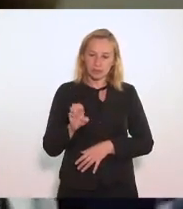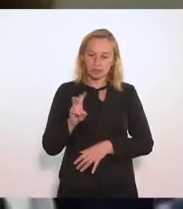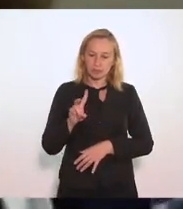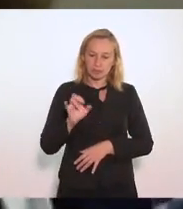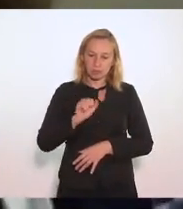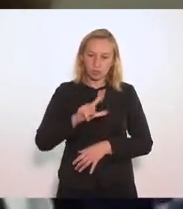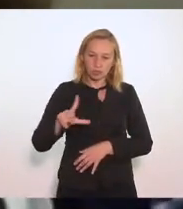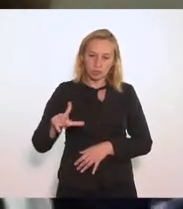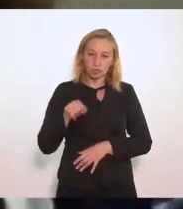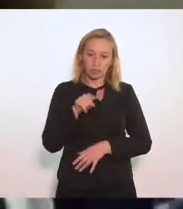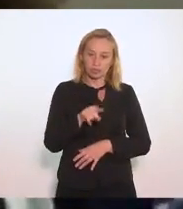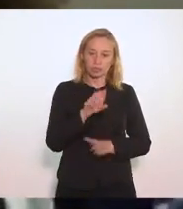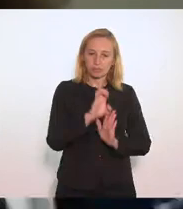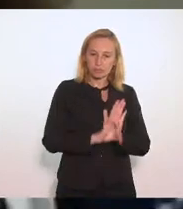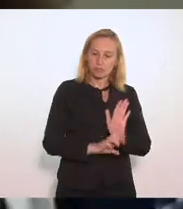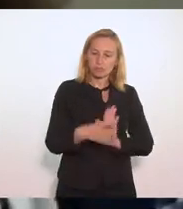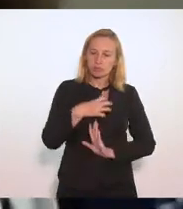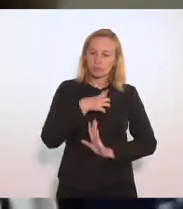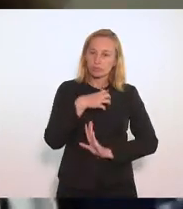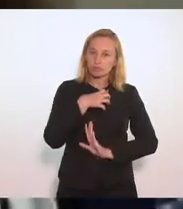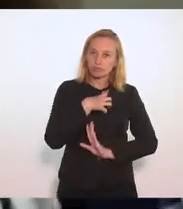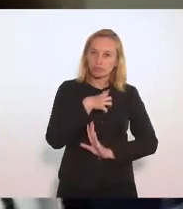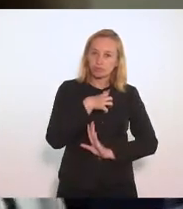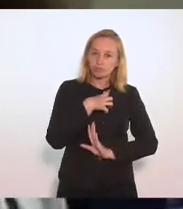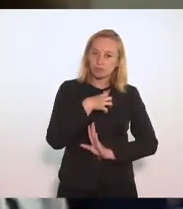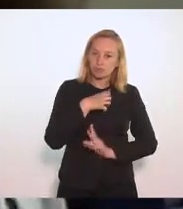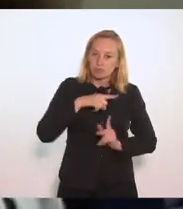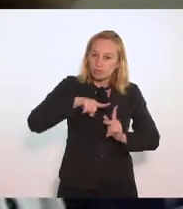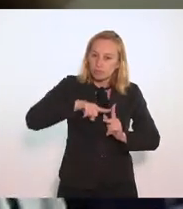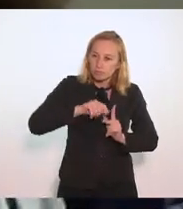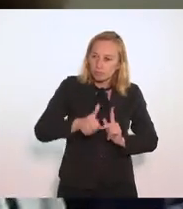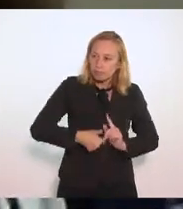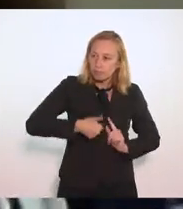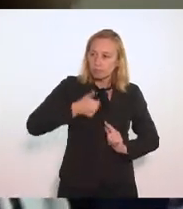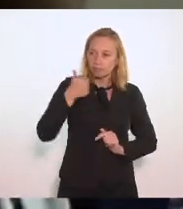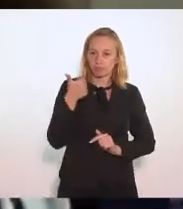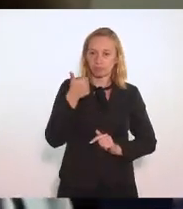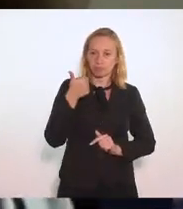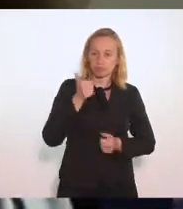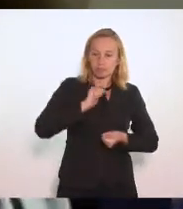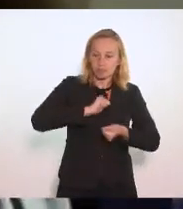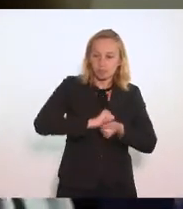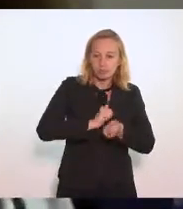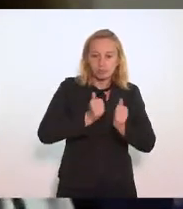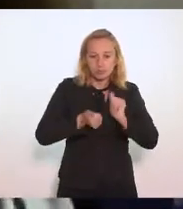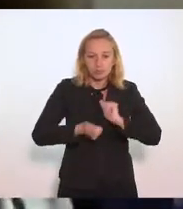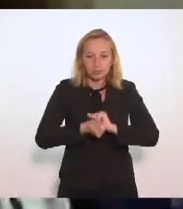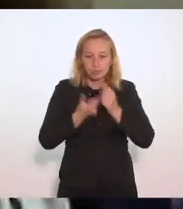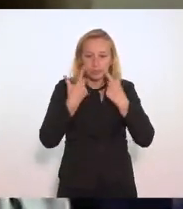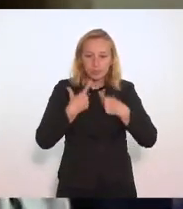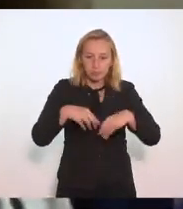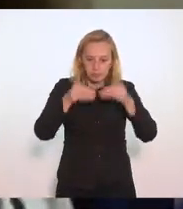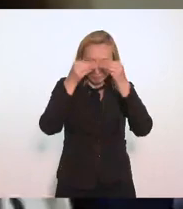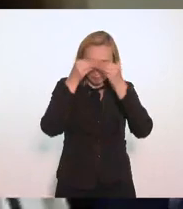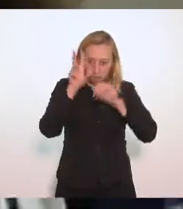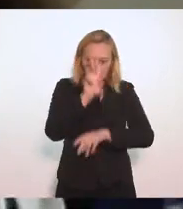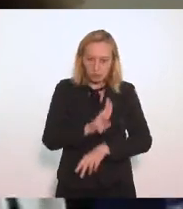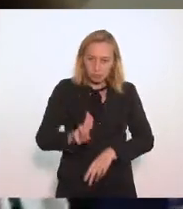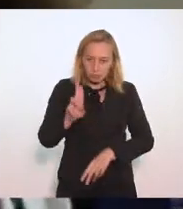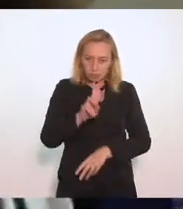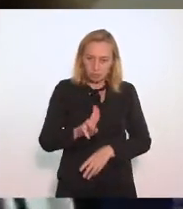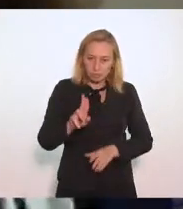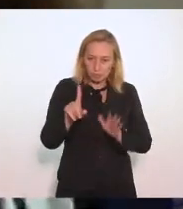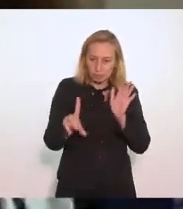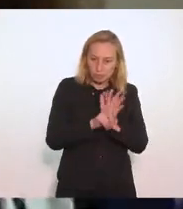foi No sentido de Aperfeiçoar E adequar a linguagem Utilizada na lei Mas